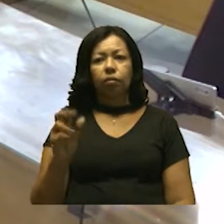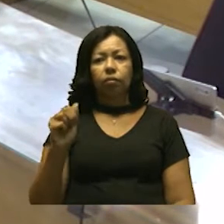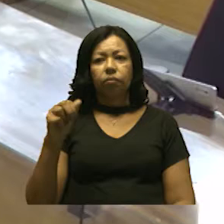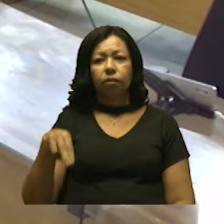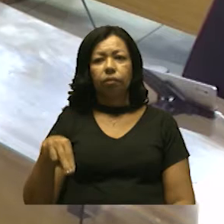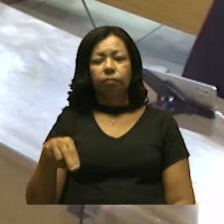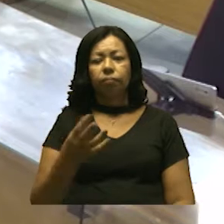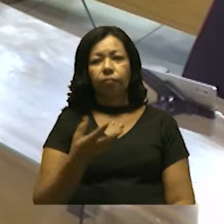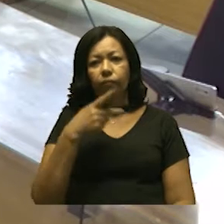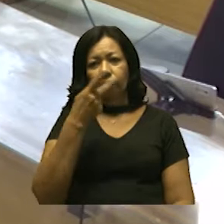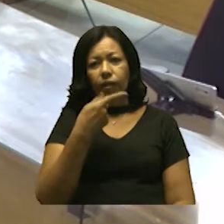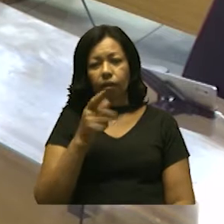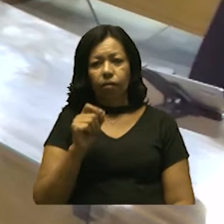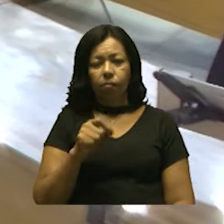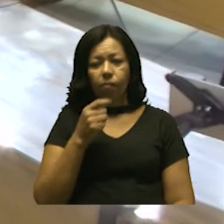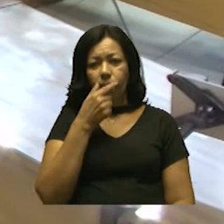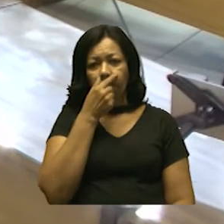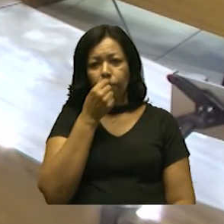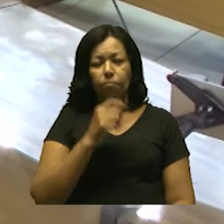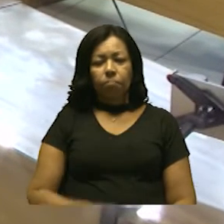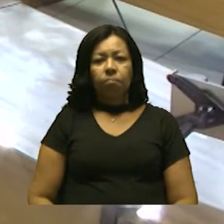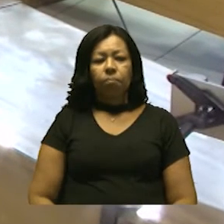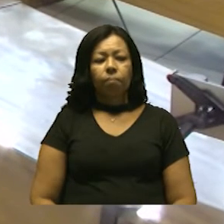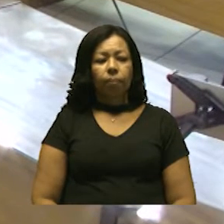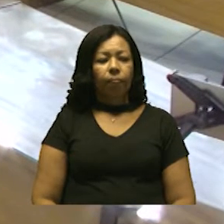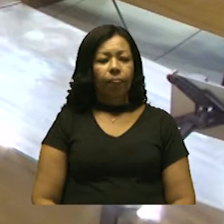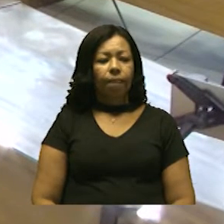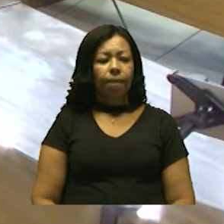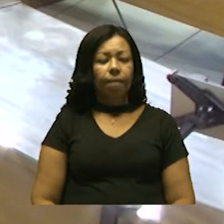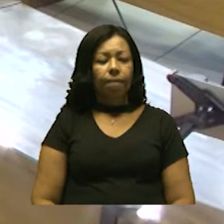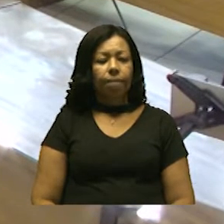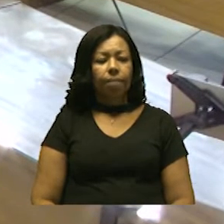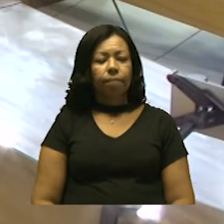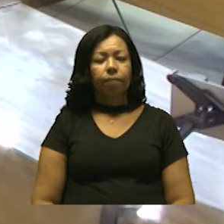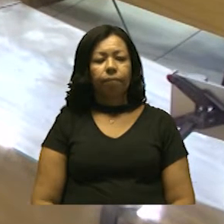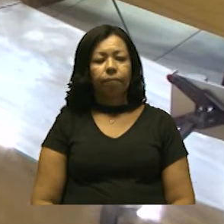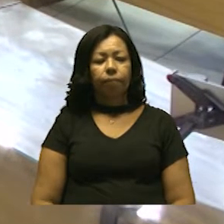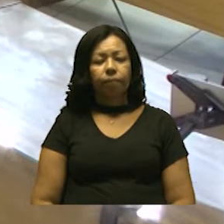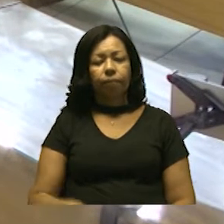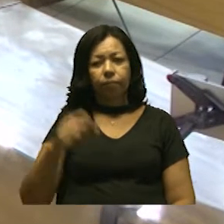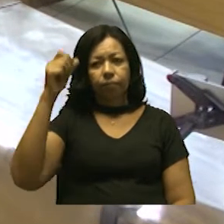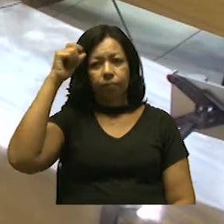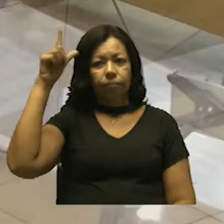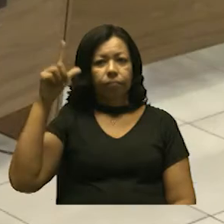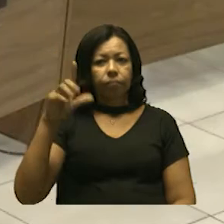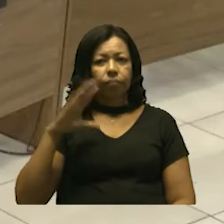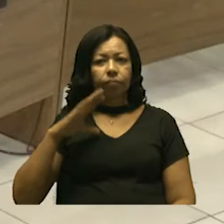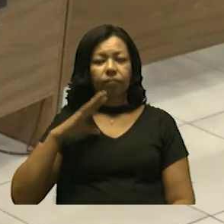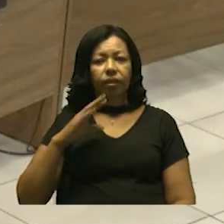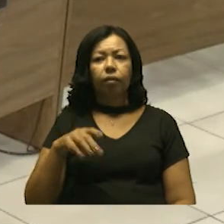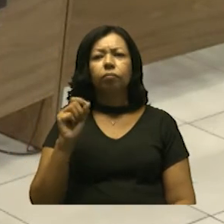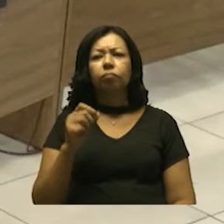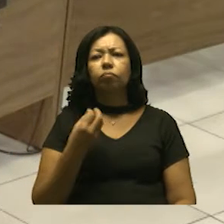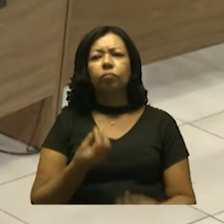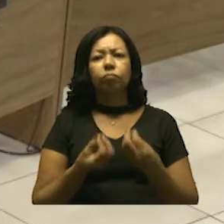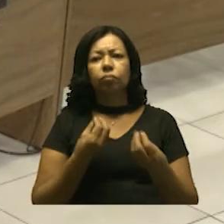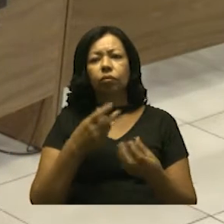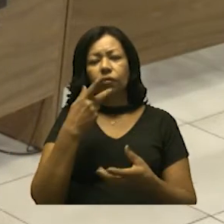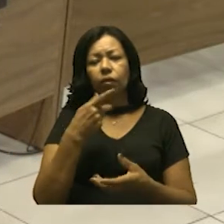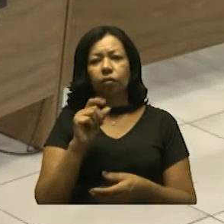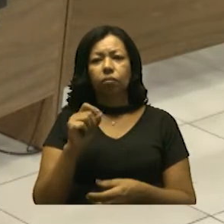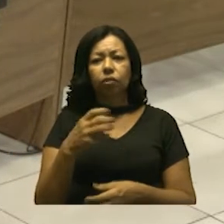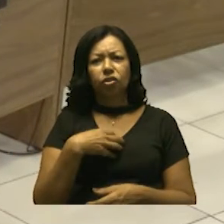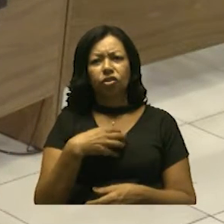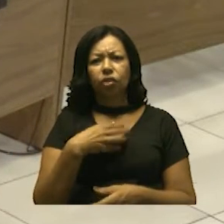eu queria deixar uma fala aqui, senhor presidente, referente à questão da cultura na nossa cidade. De que forma eu quero deixar uma